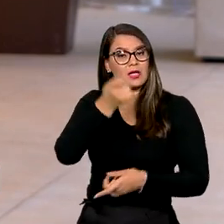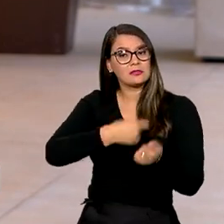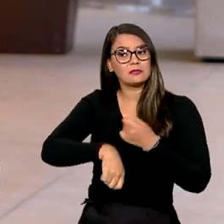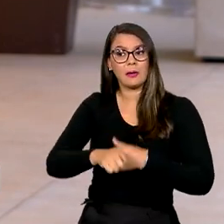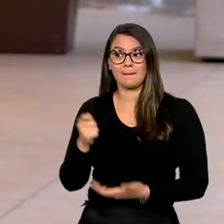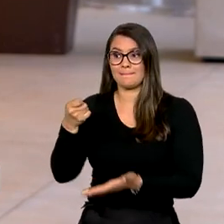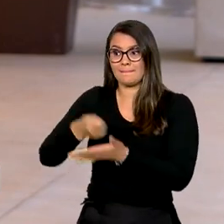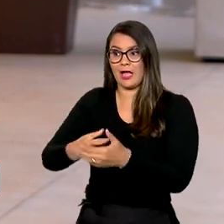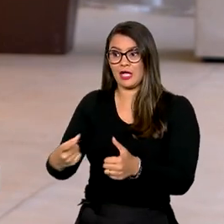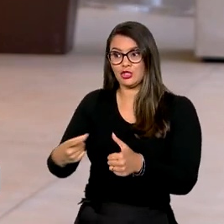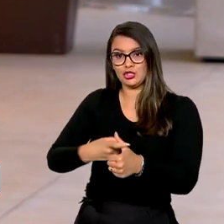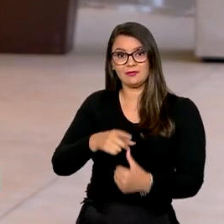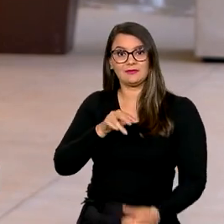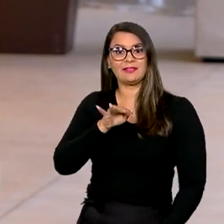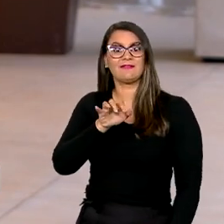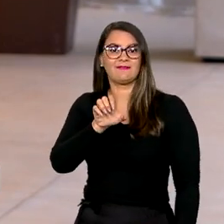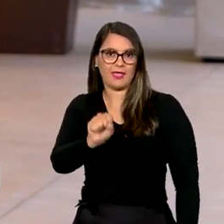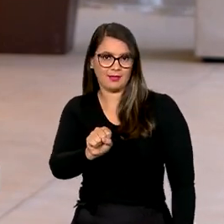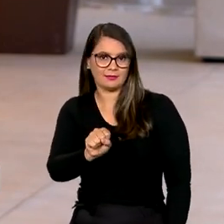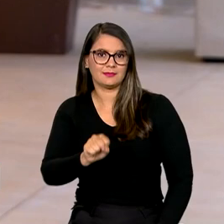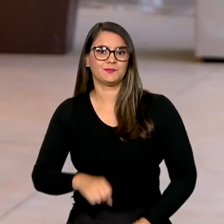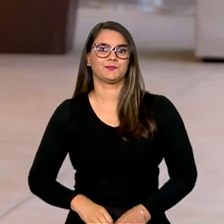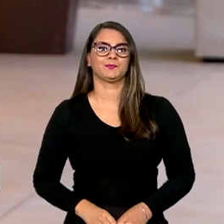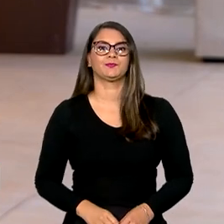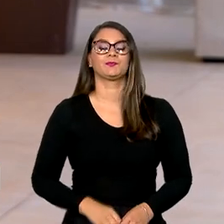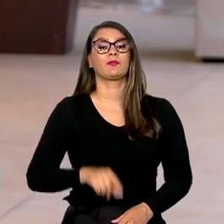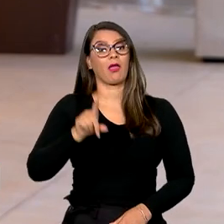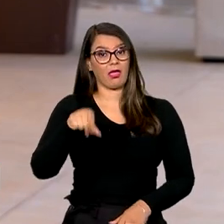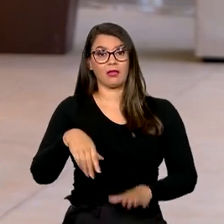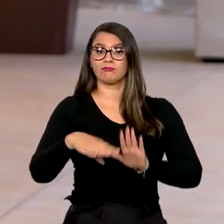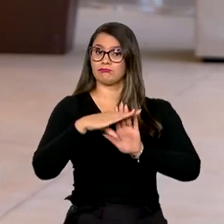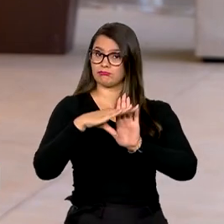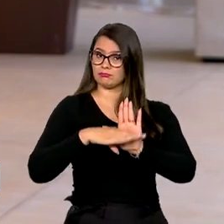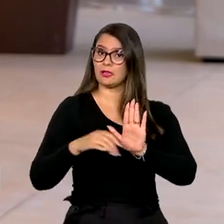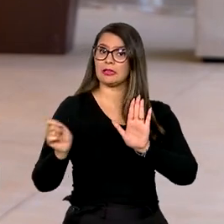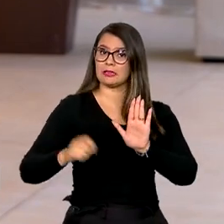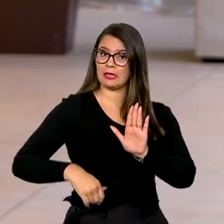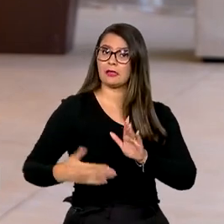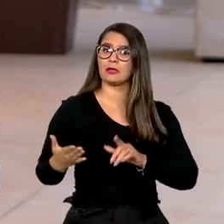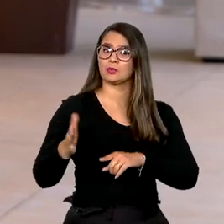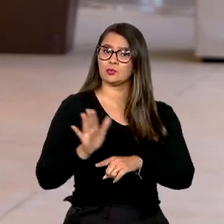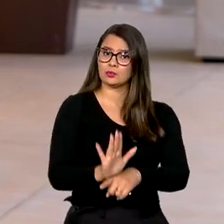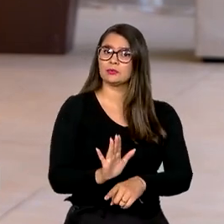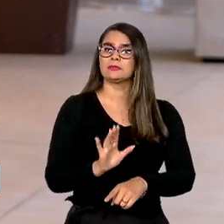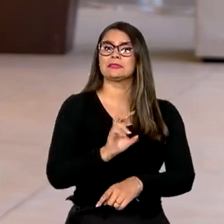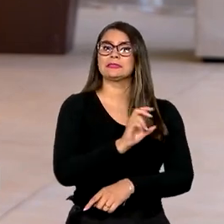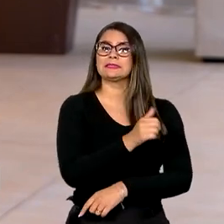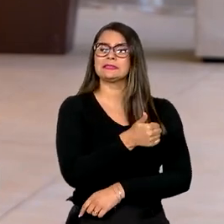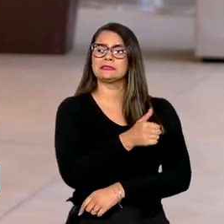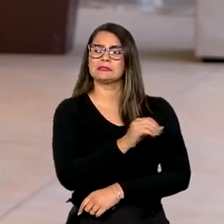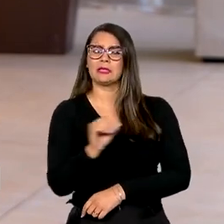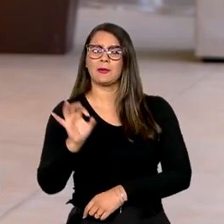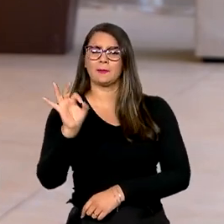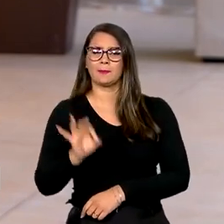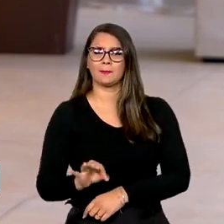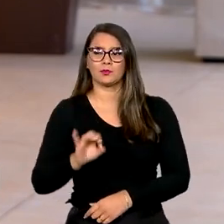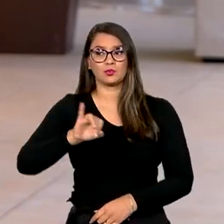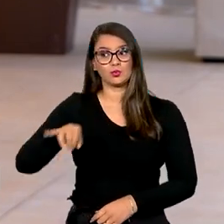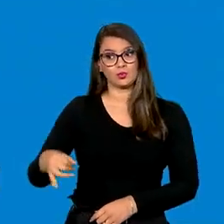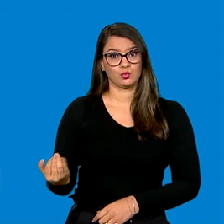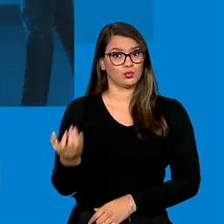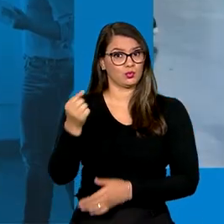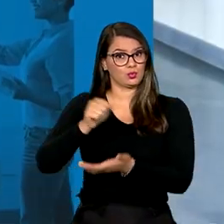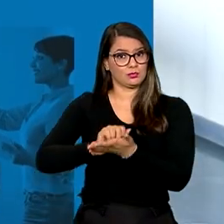dívidas com o Fundo de Financiamento Estudantil. São medidas que podem chegar até 100% de redução dos juros e